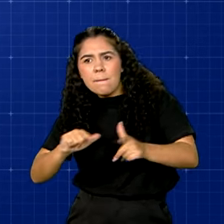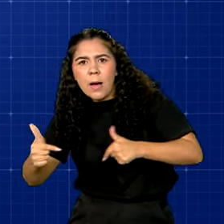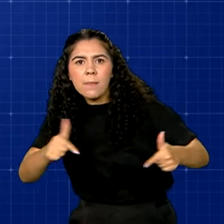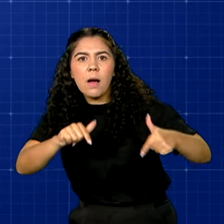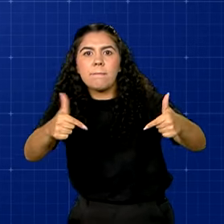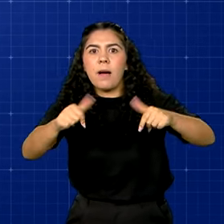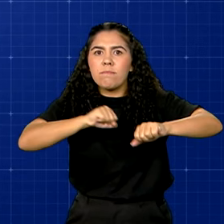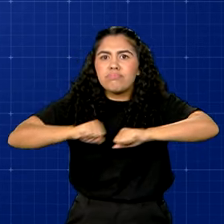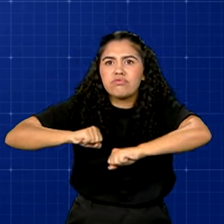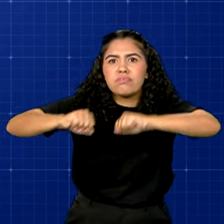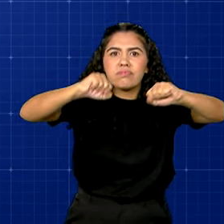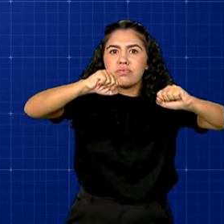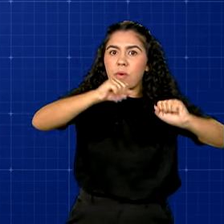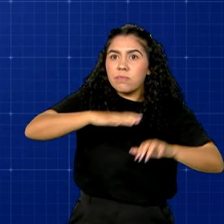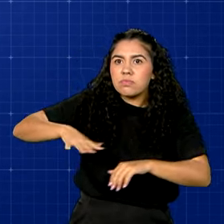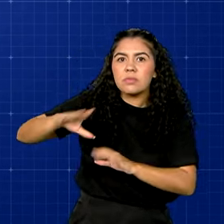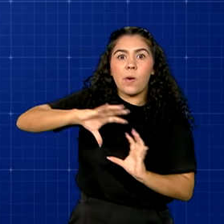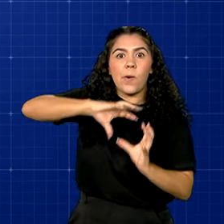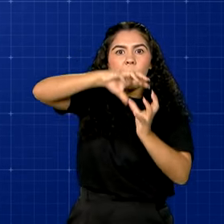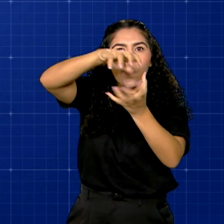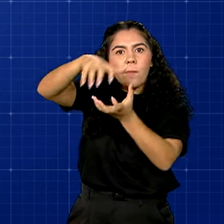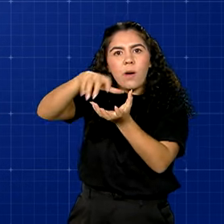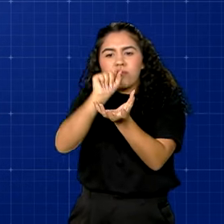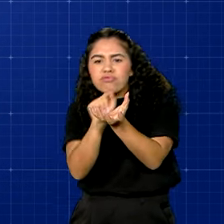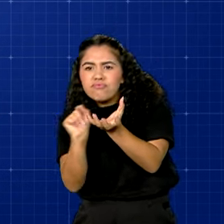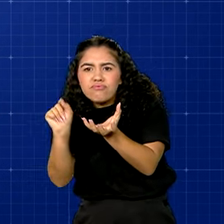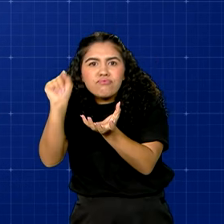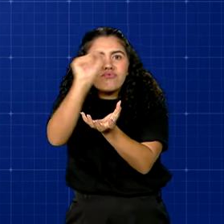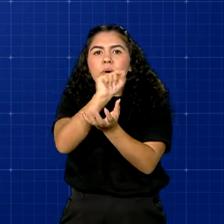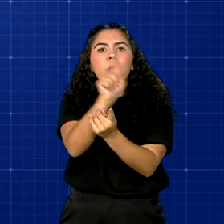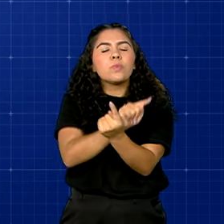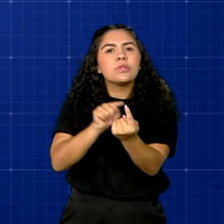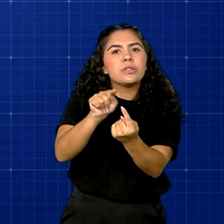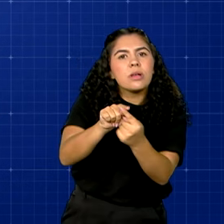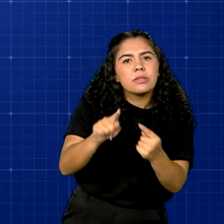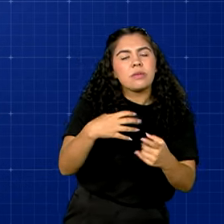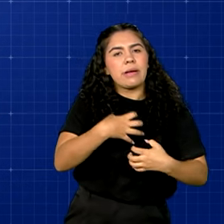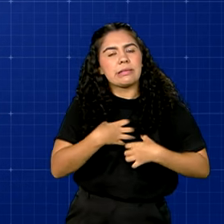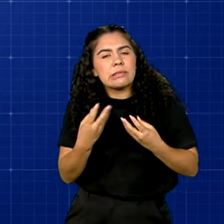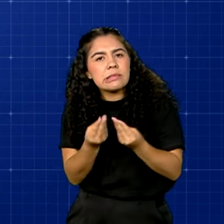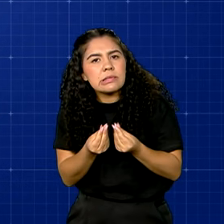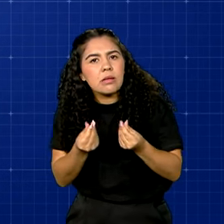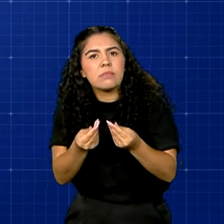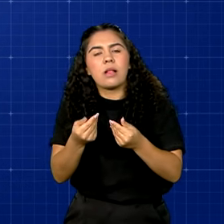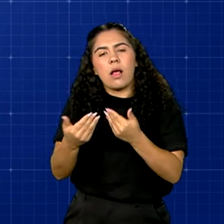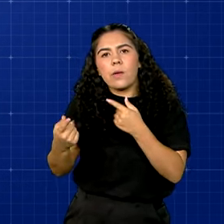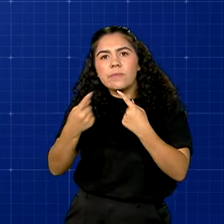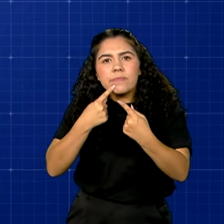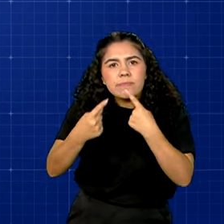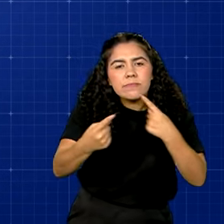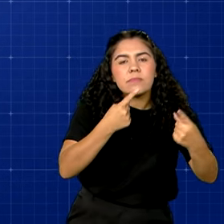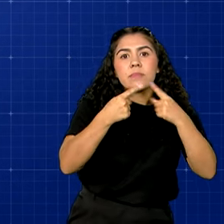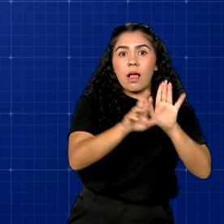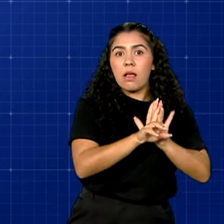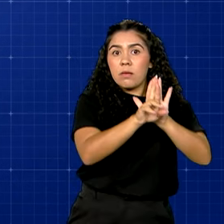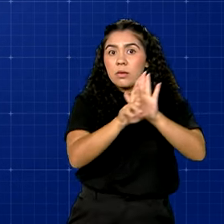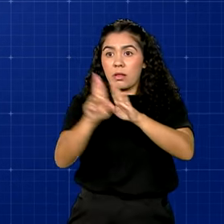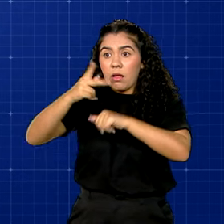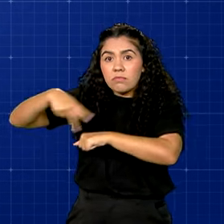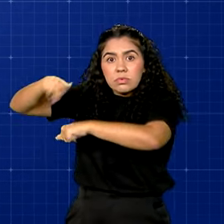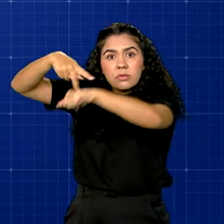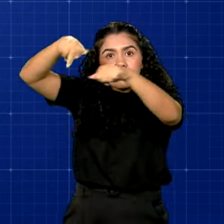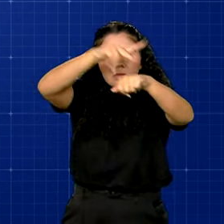global contra a mudança do clima. O objetivo é sensibilizar governos, organizações internacionais e instituições